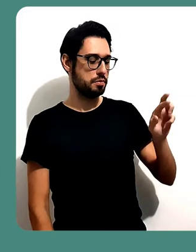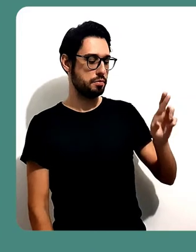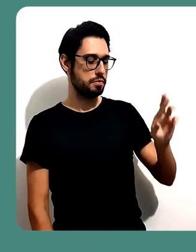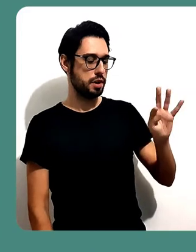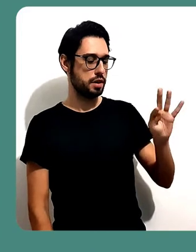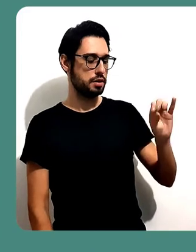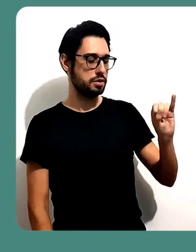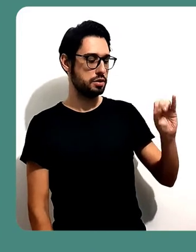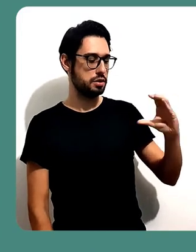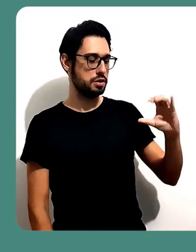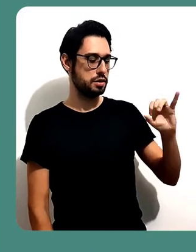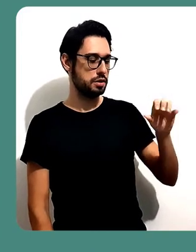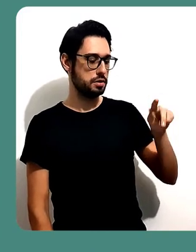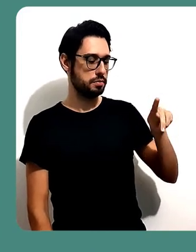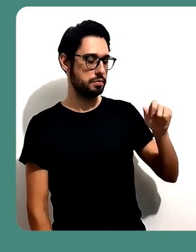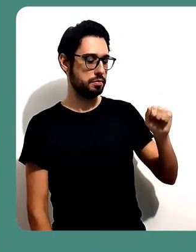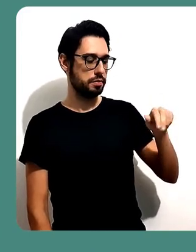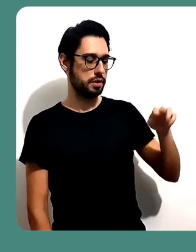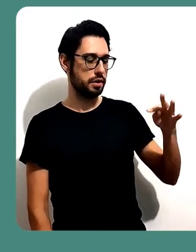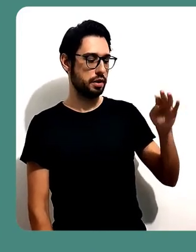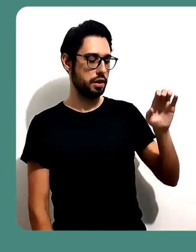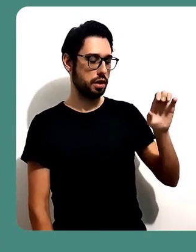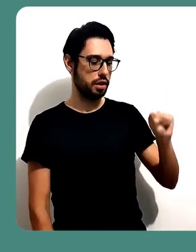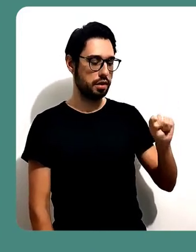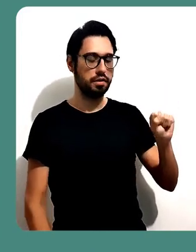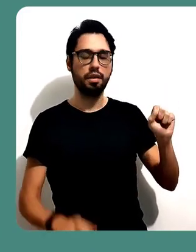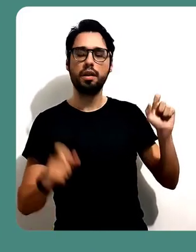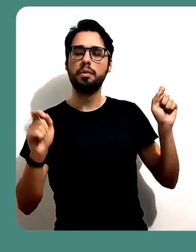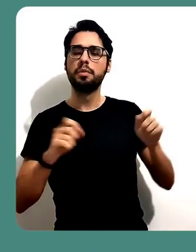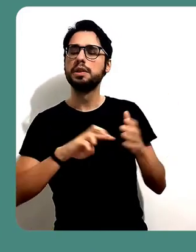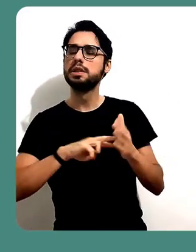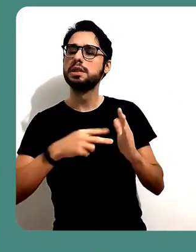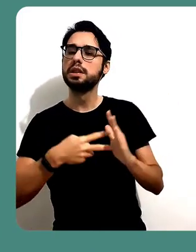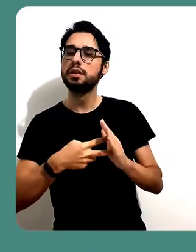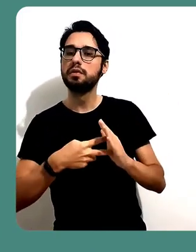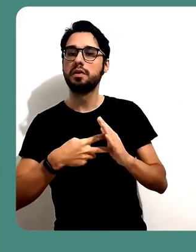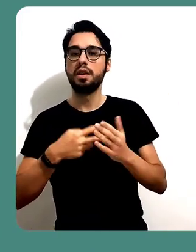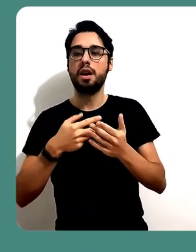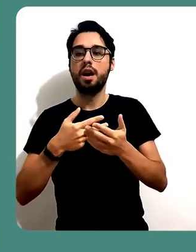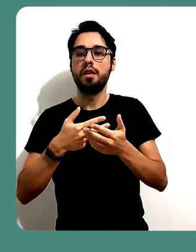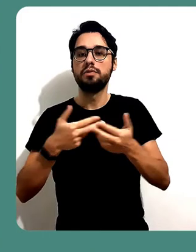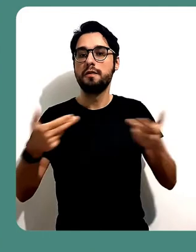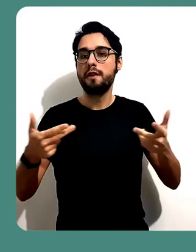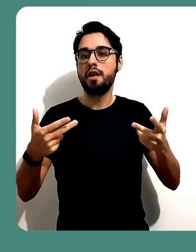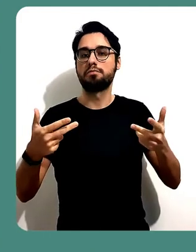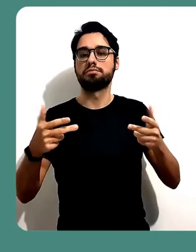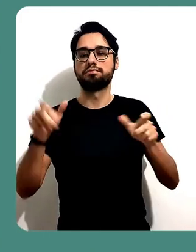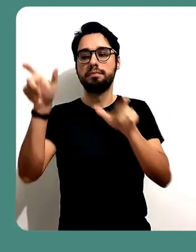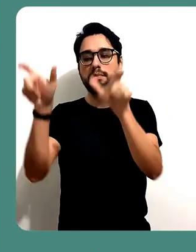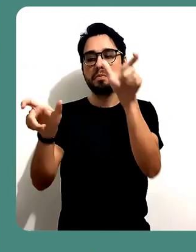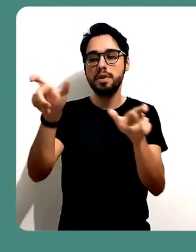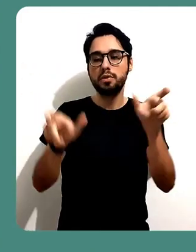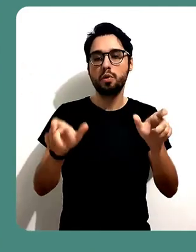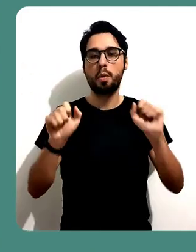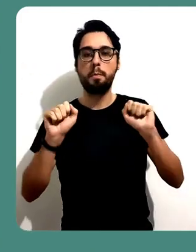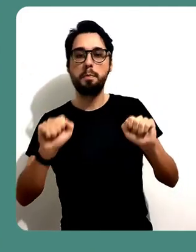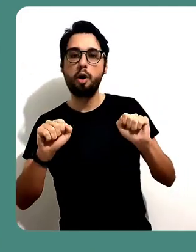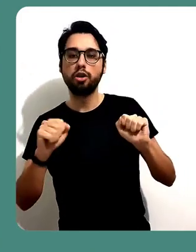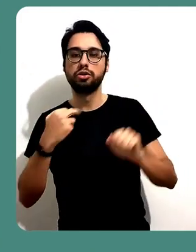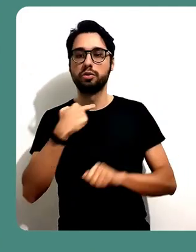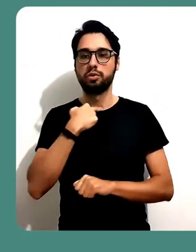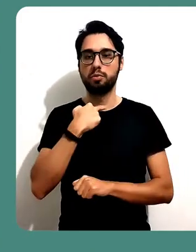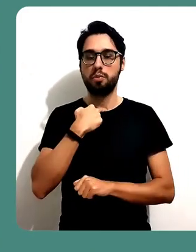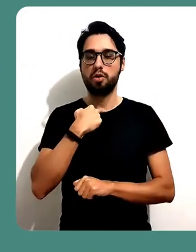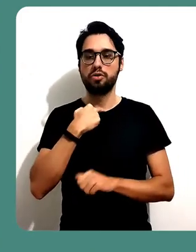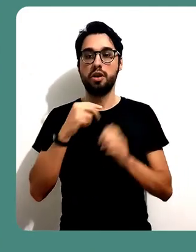ela se refere à restrição de recursos para os participantes. Ela é muito importante ser definida